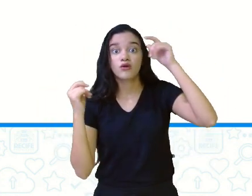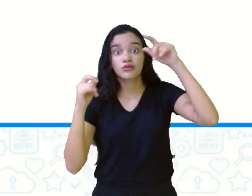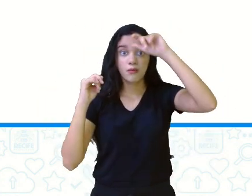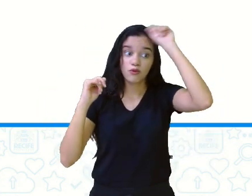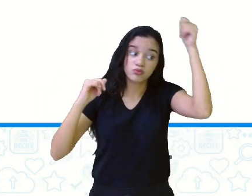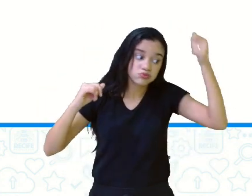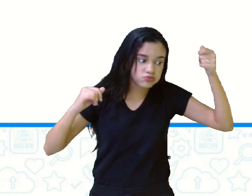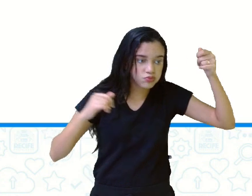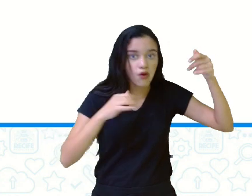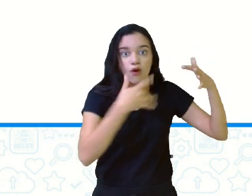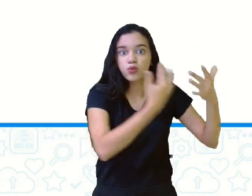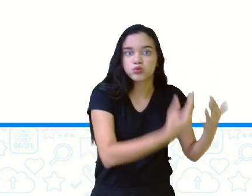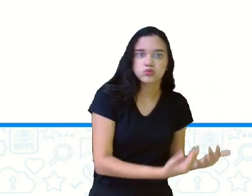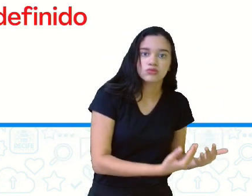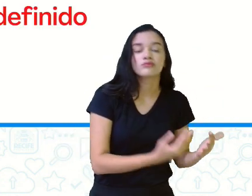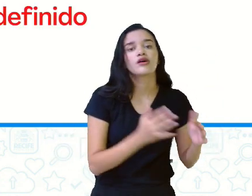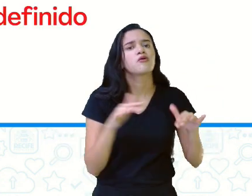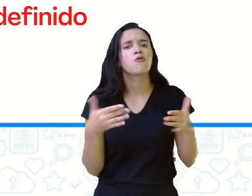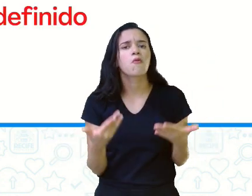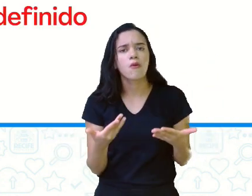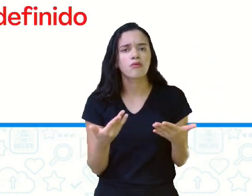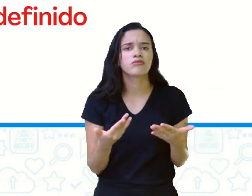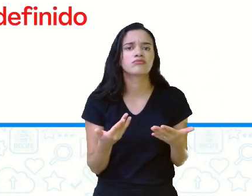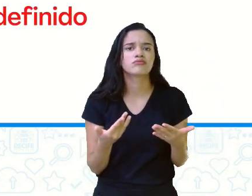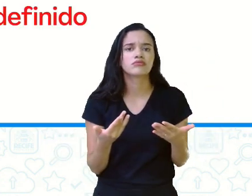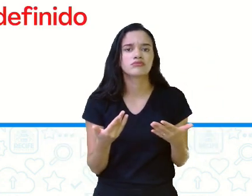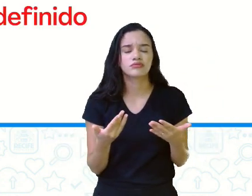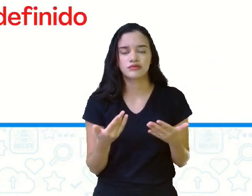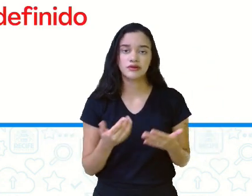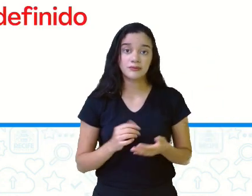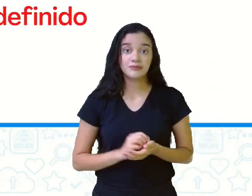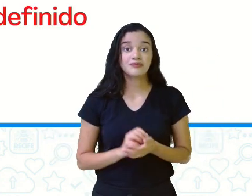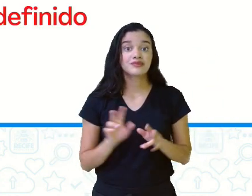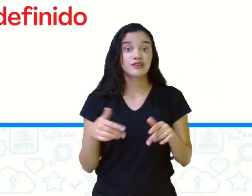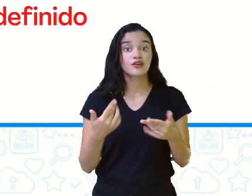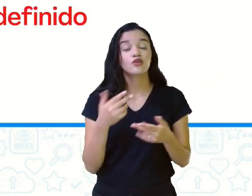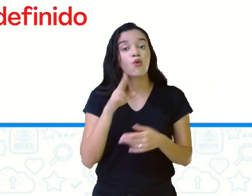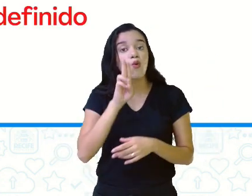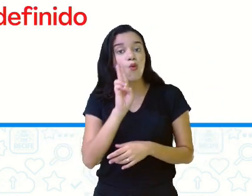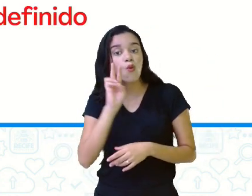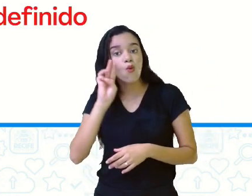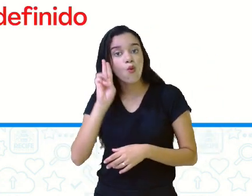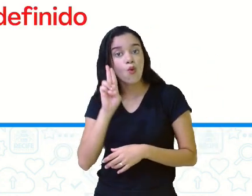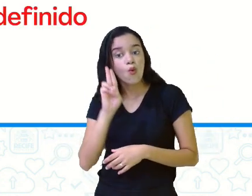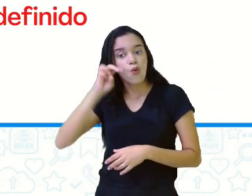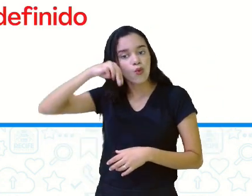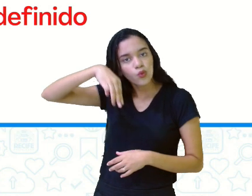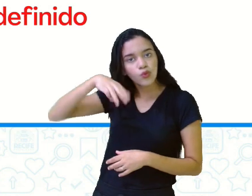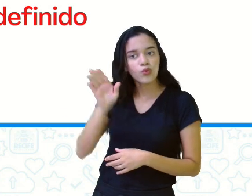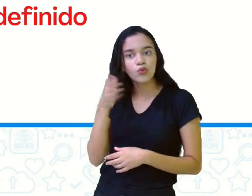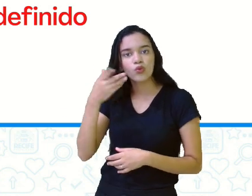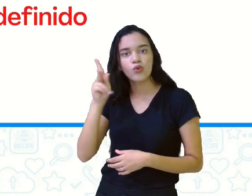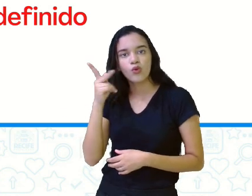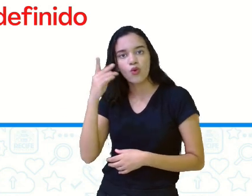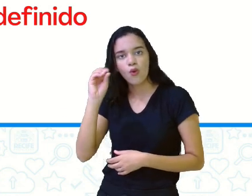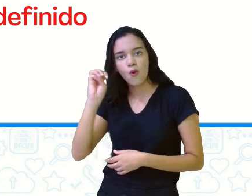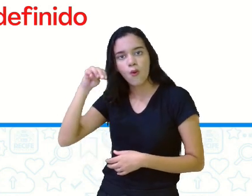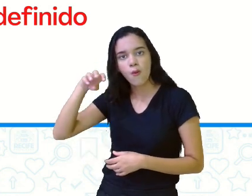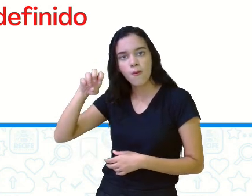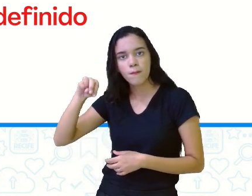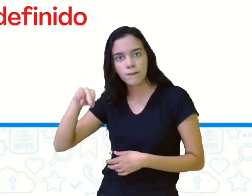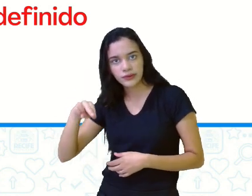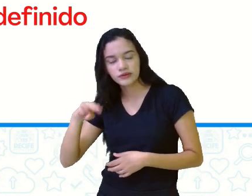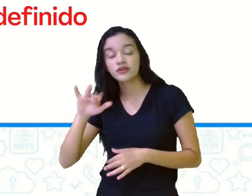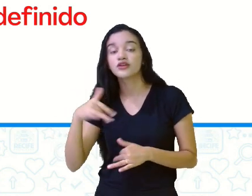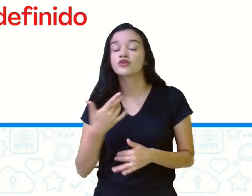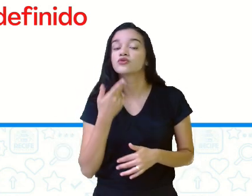Um, quais são aí os artigos? Um homem. Um homem, qualquer homem. Eu estou